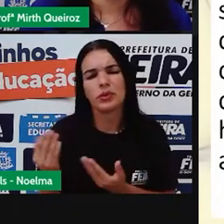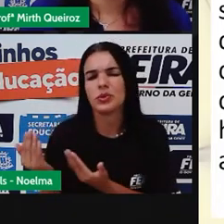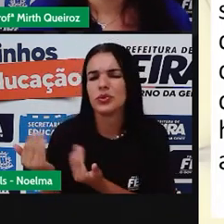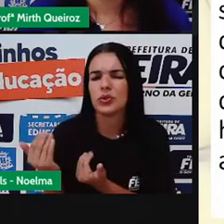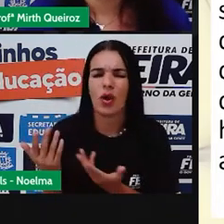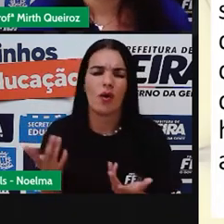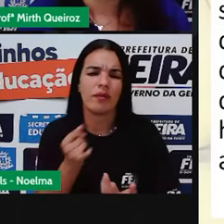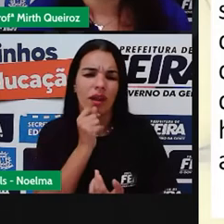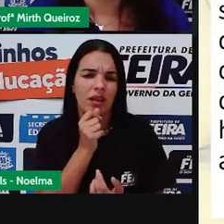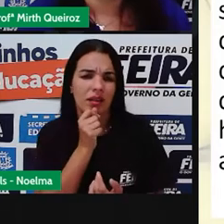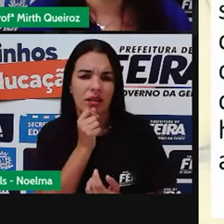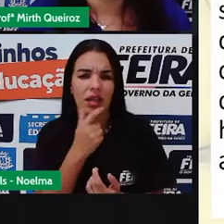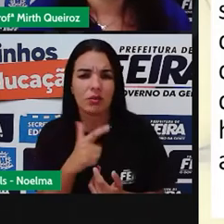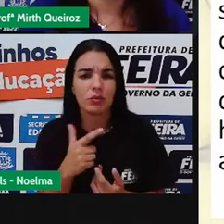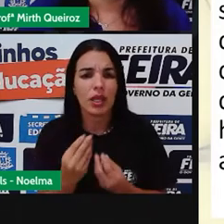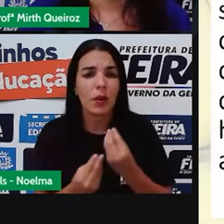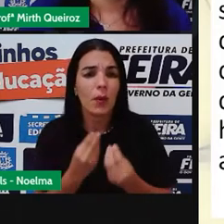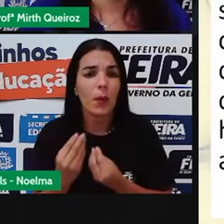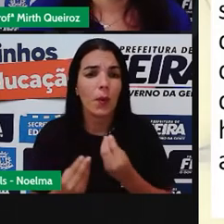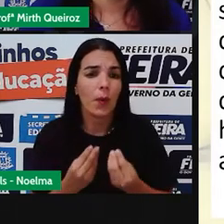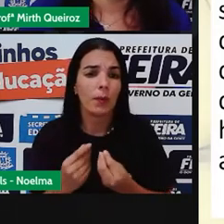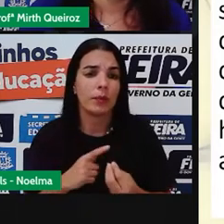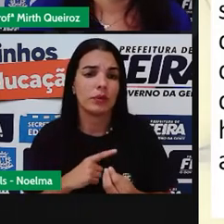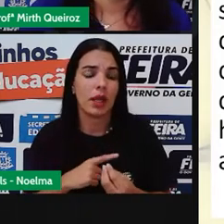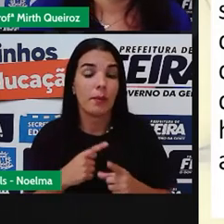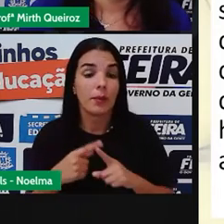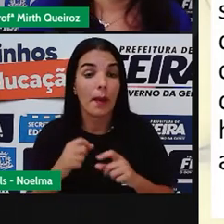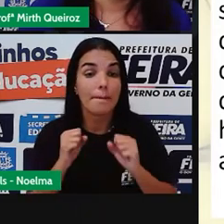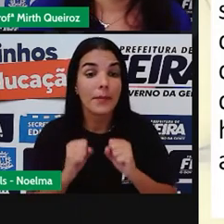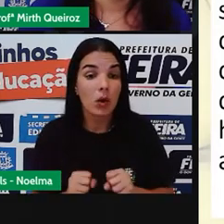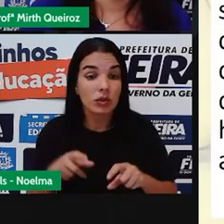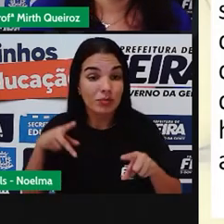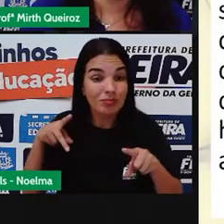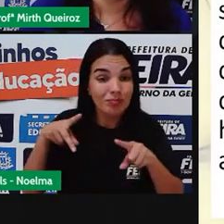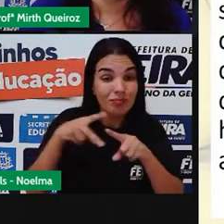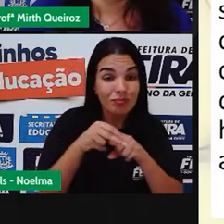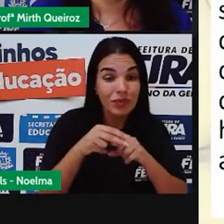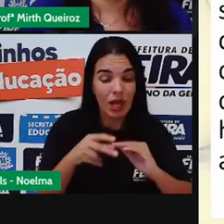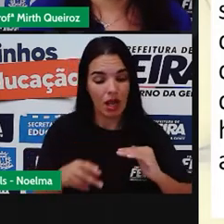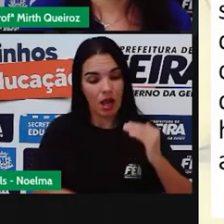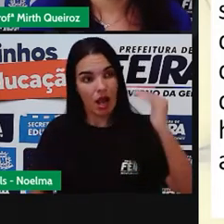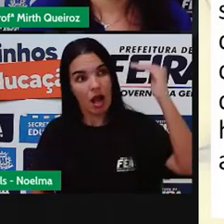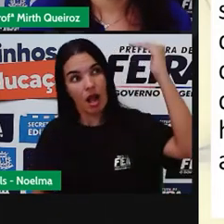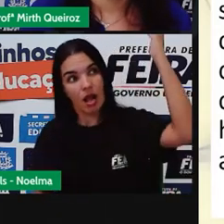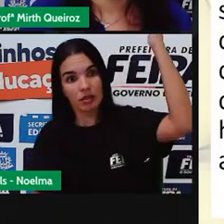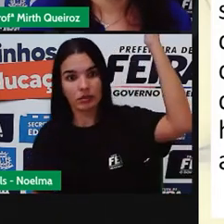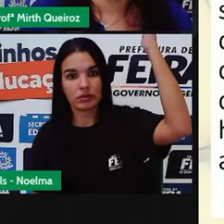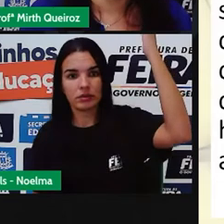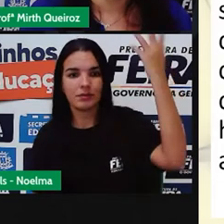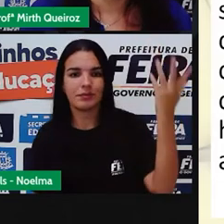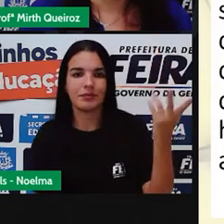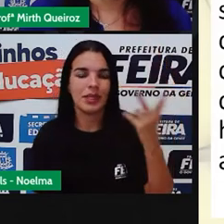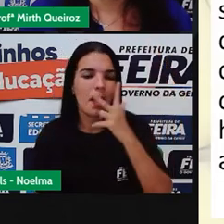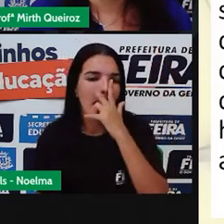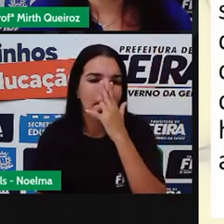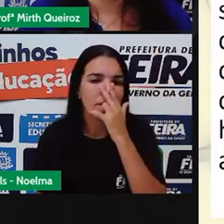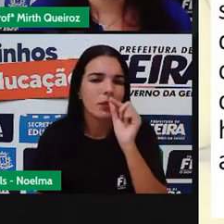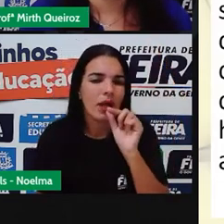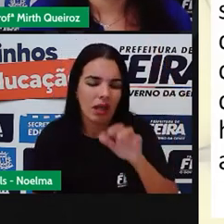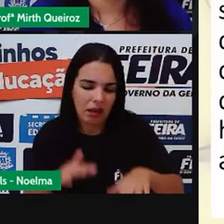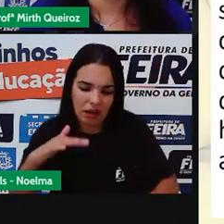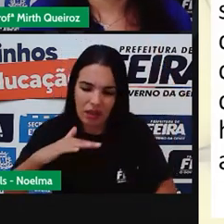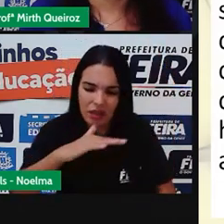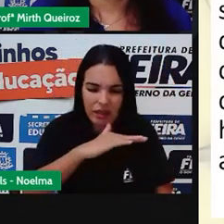relação a outras estruturas, como, por exemplo, o crescimento, né? Aparecer também, já muito criança, o